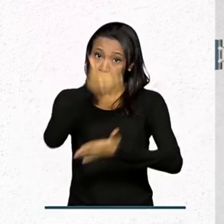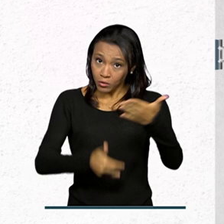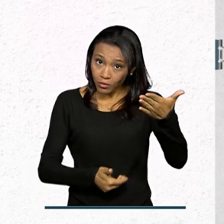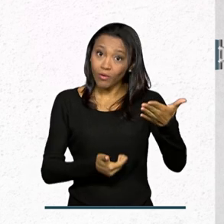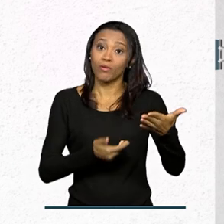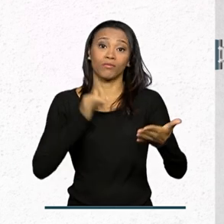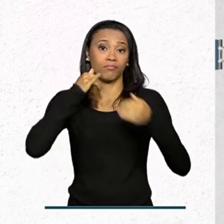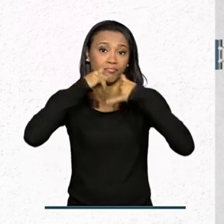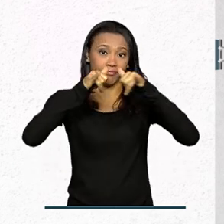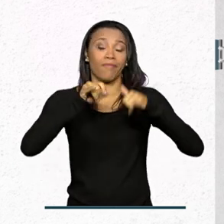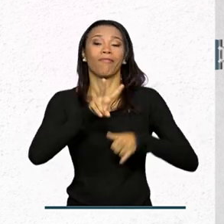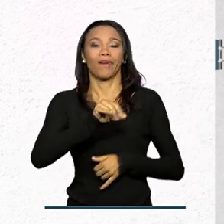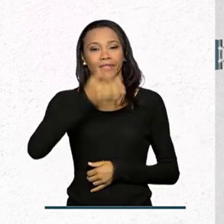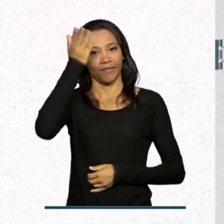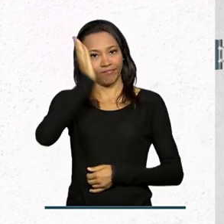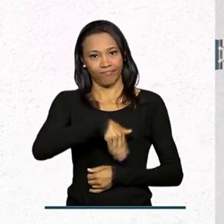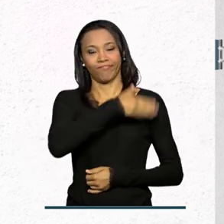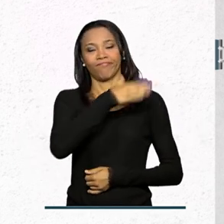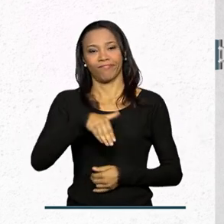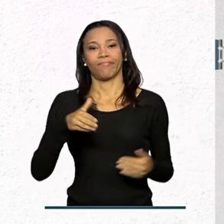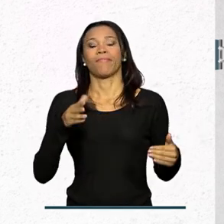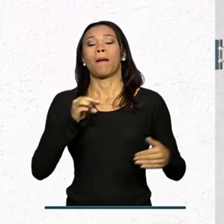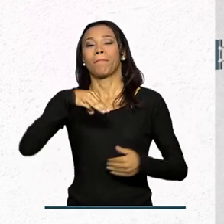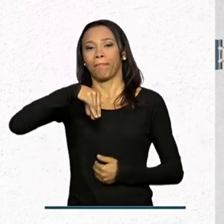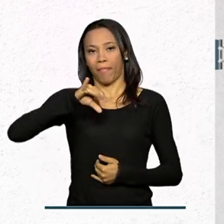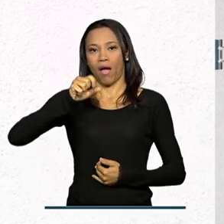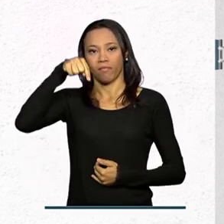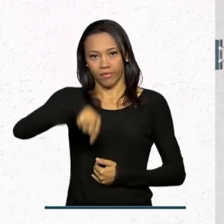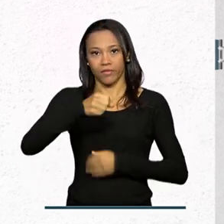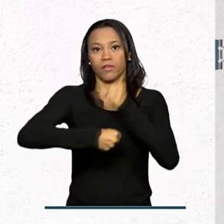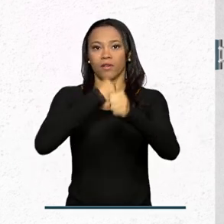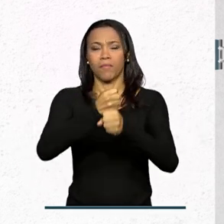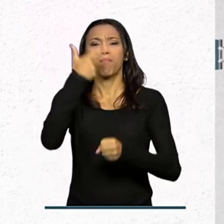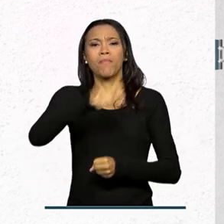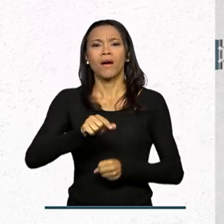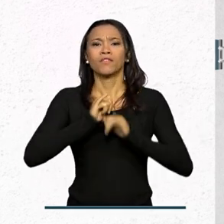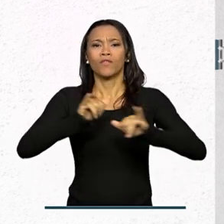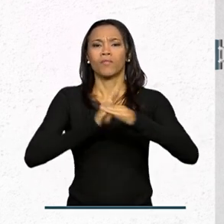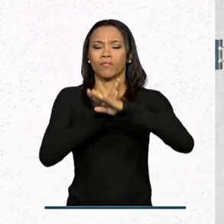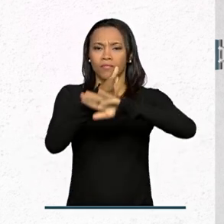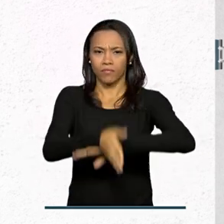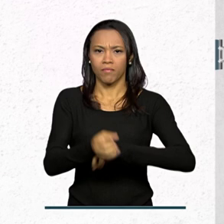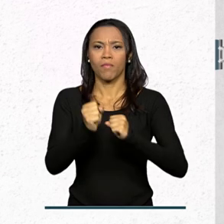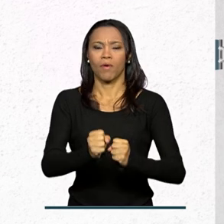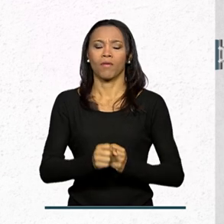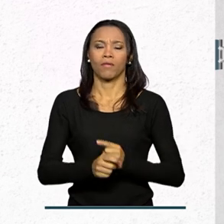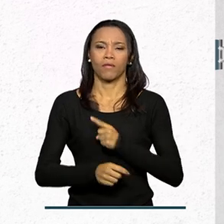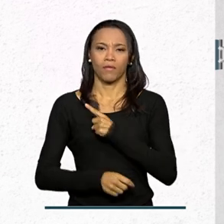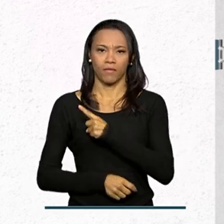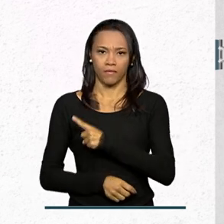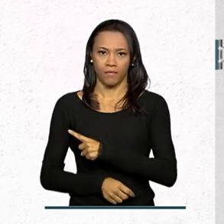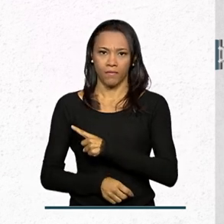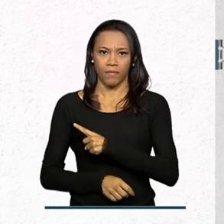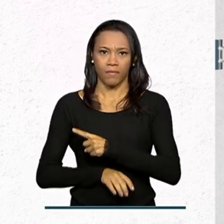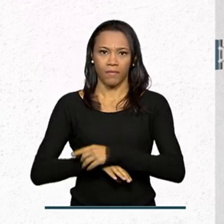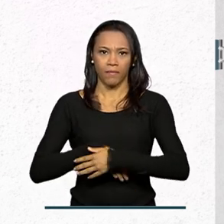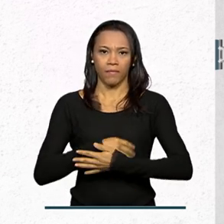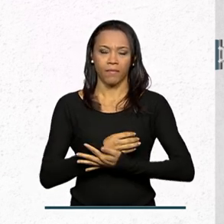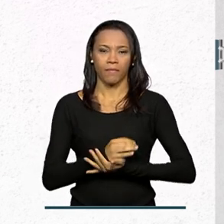energia será cancelado a partir de maio deste ano. Saiba mais em mds.gov.br